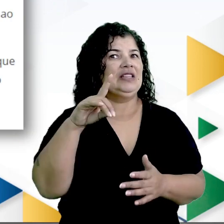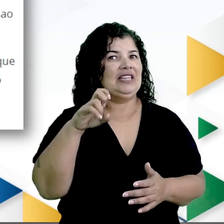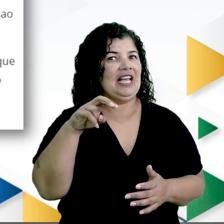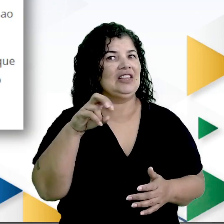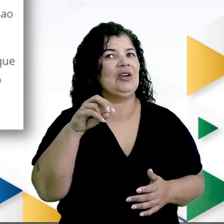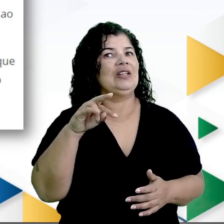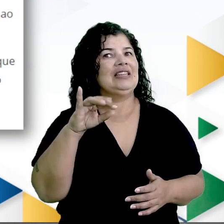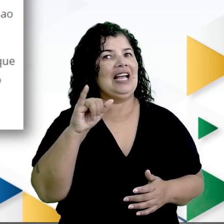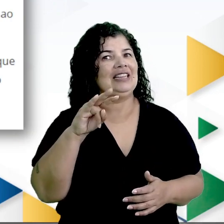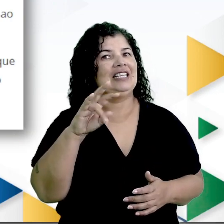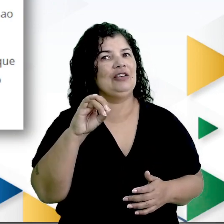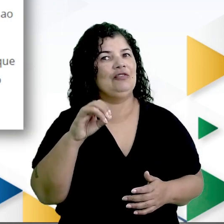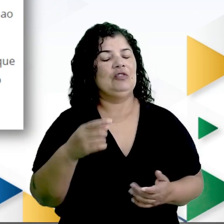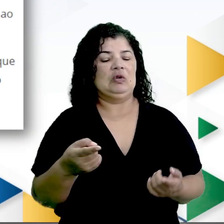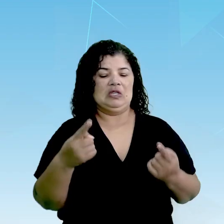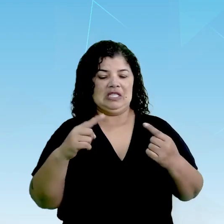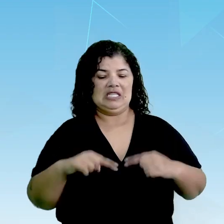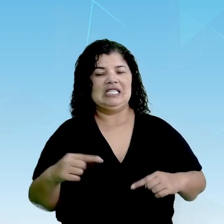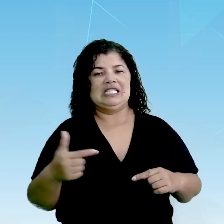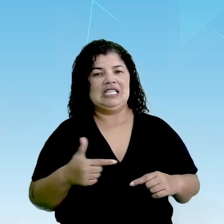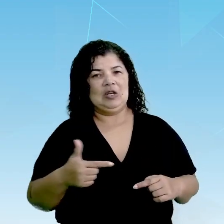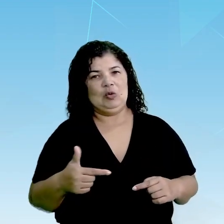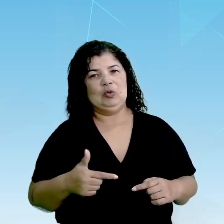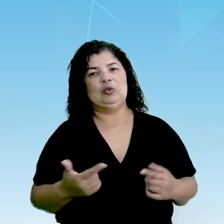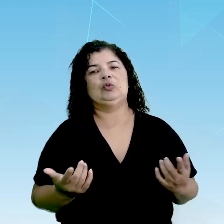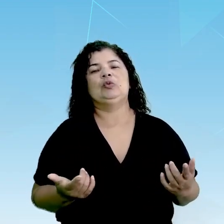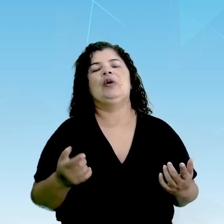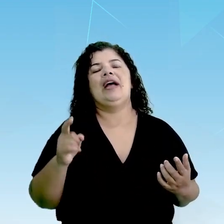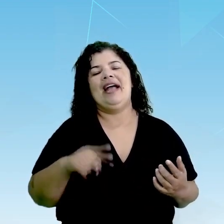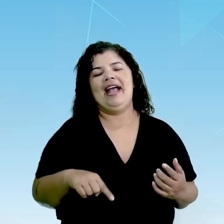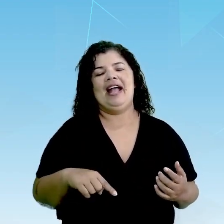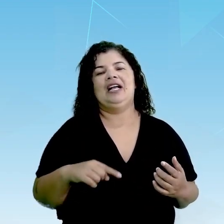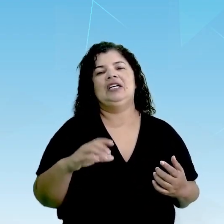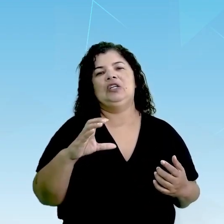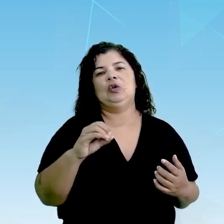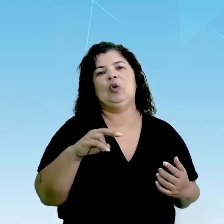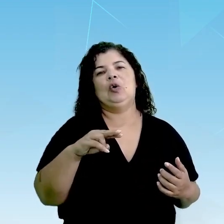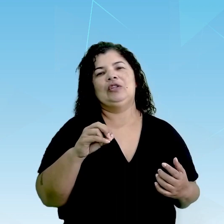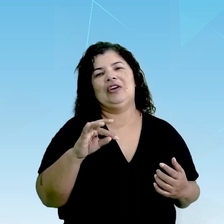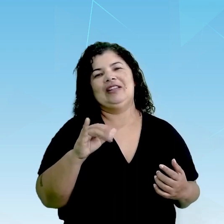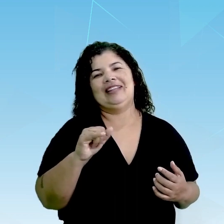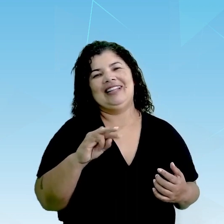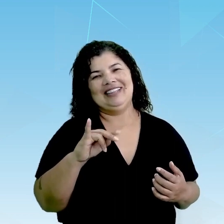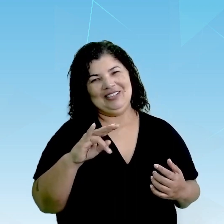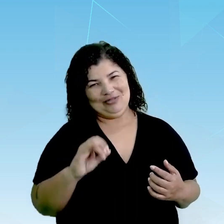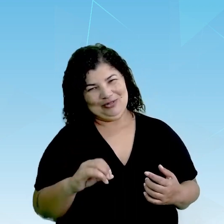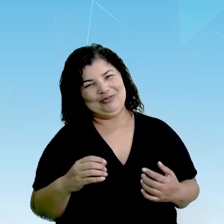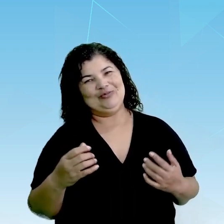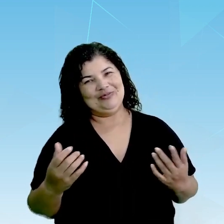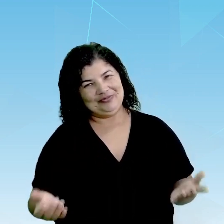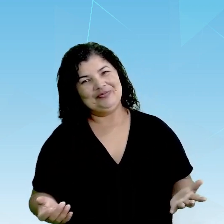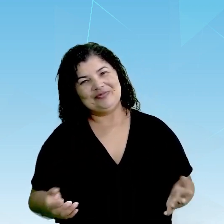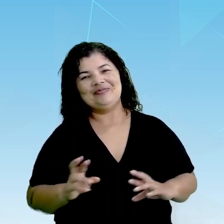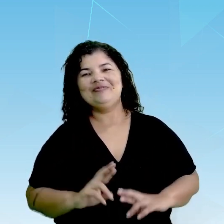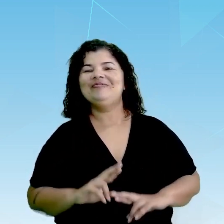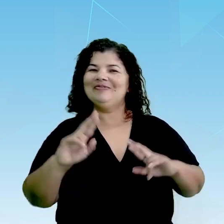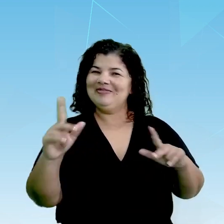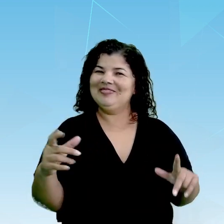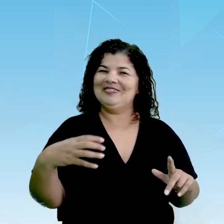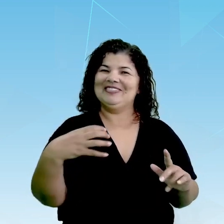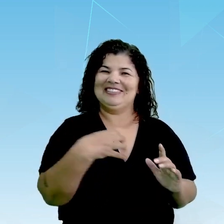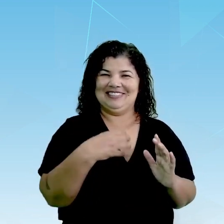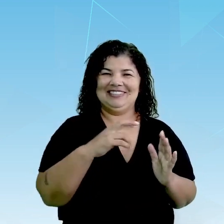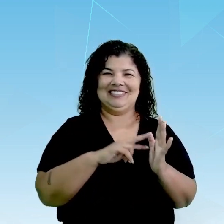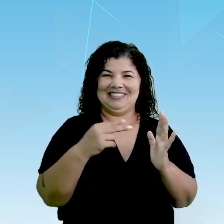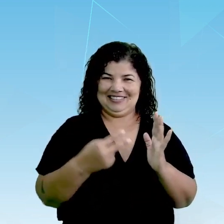segundo caso, conotar, sentido figurado. O efeito de sentido é diferente. Então, gostaria de lembrar